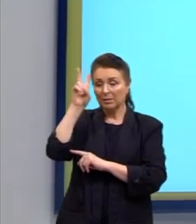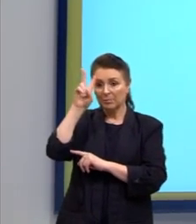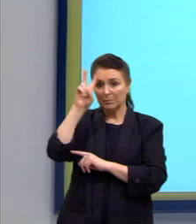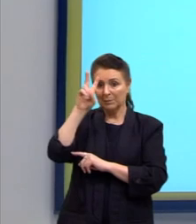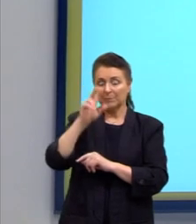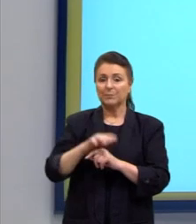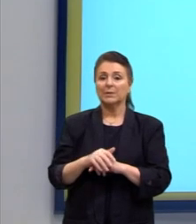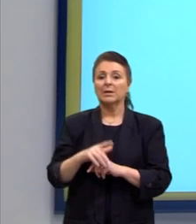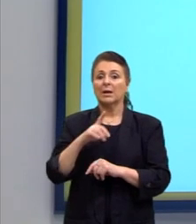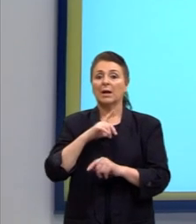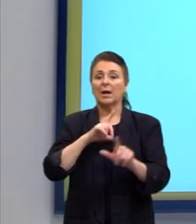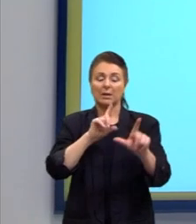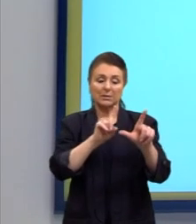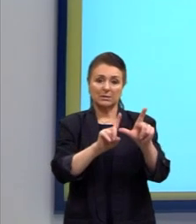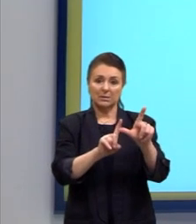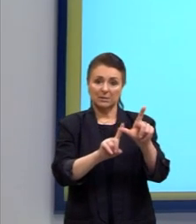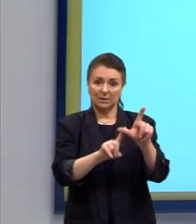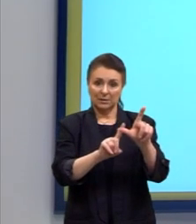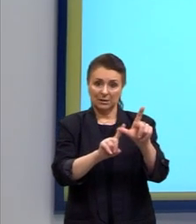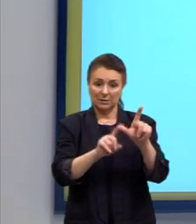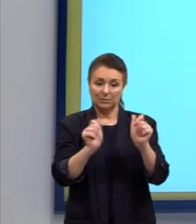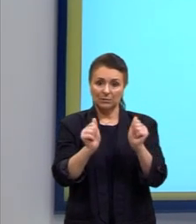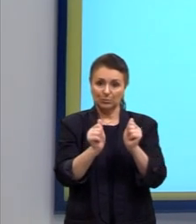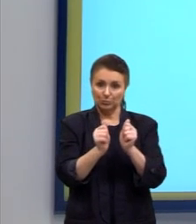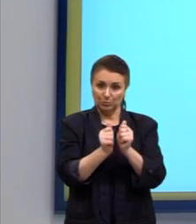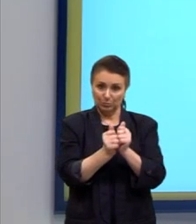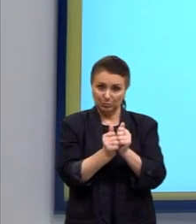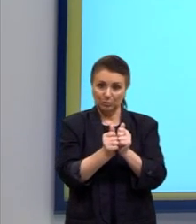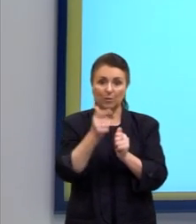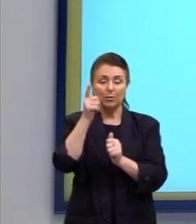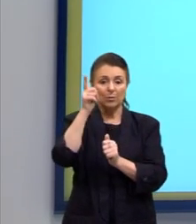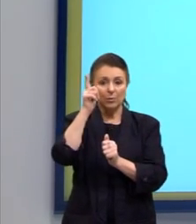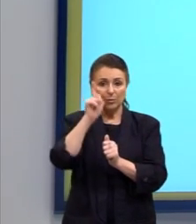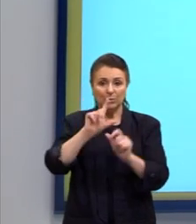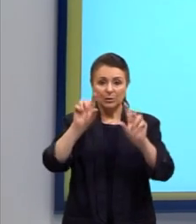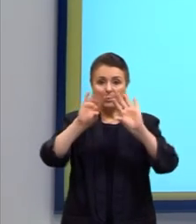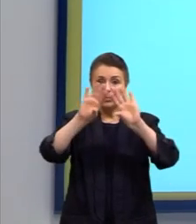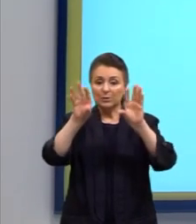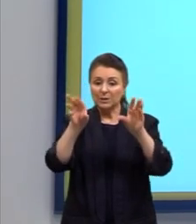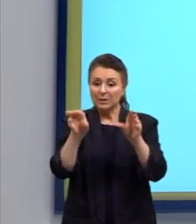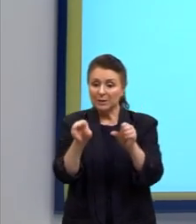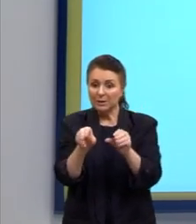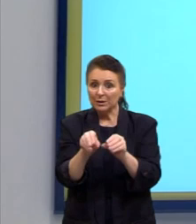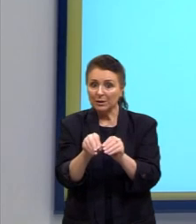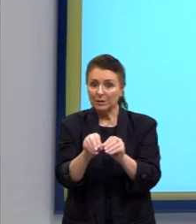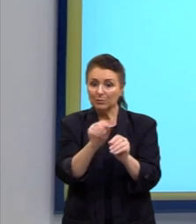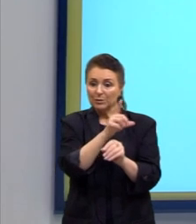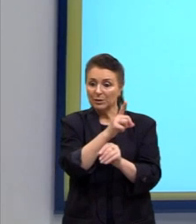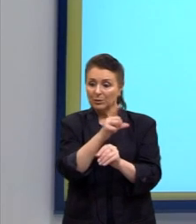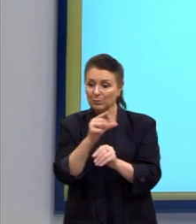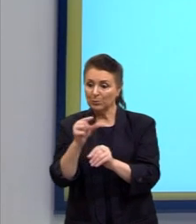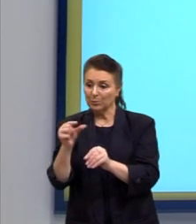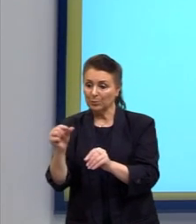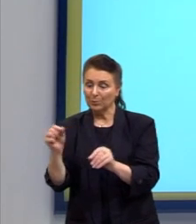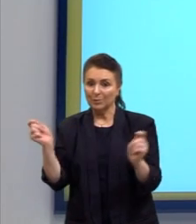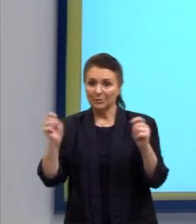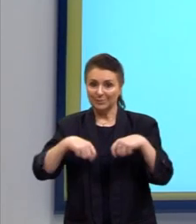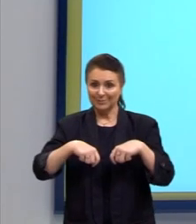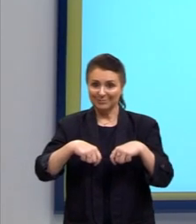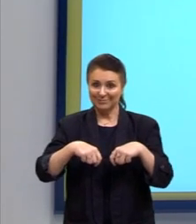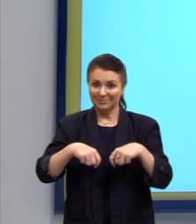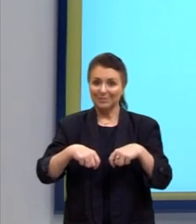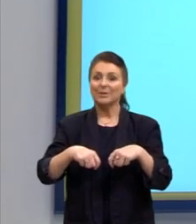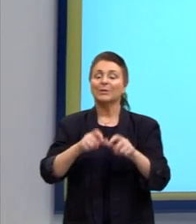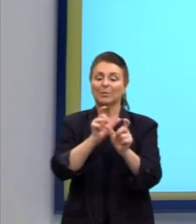Se as letrinhas, elas vão vir juntas, nós conseguimos reduzir as possibilidades. Então, trabalhar uma